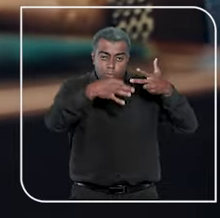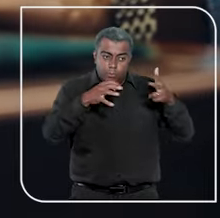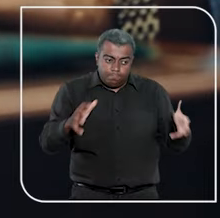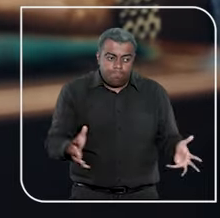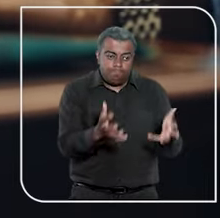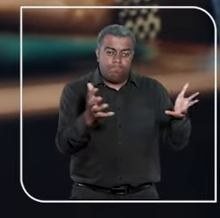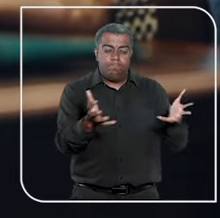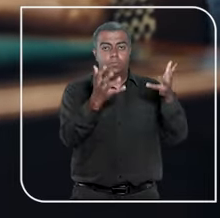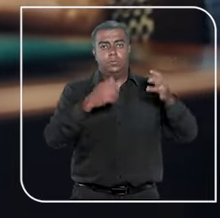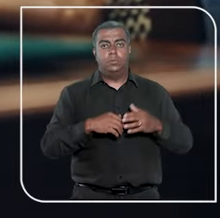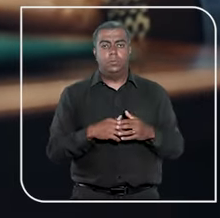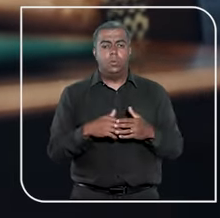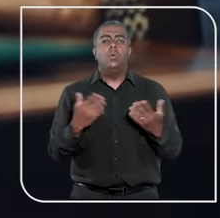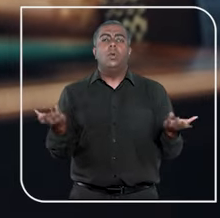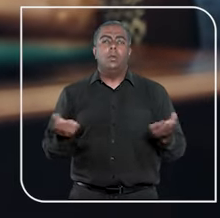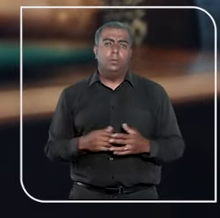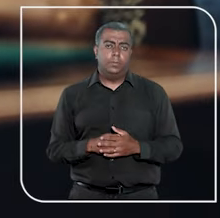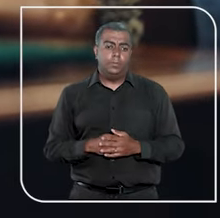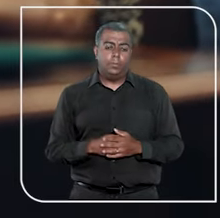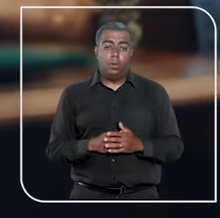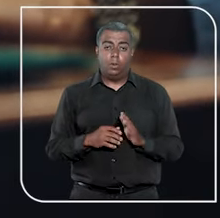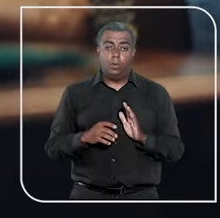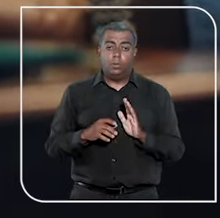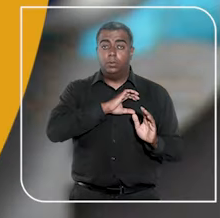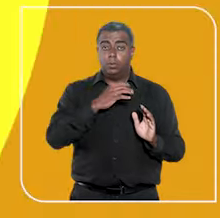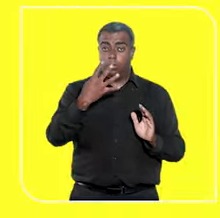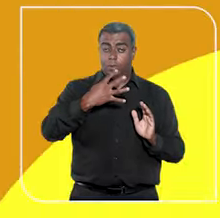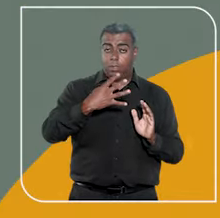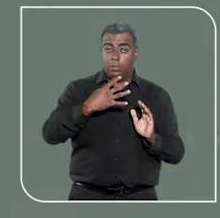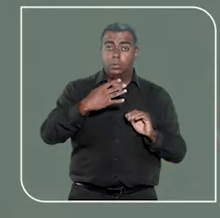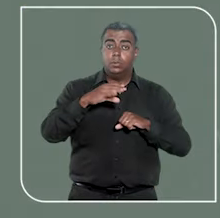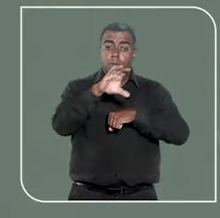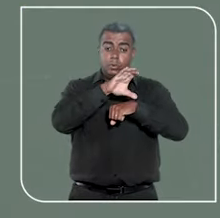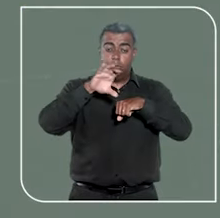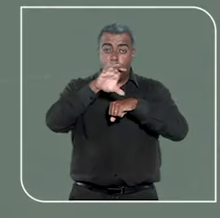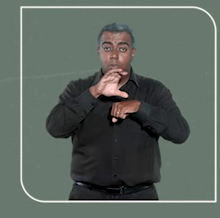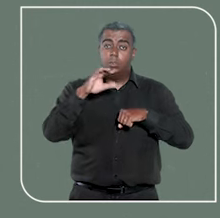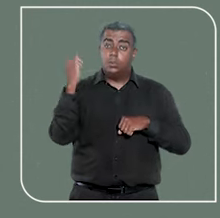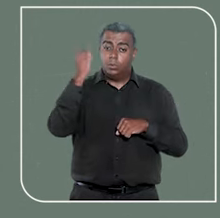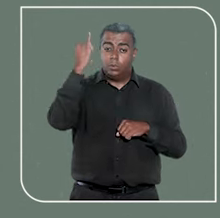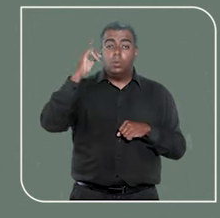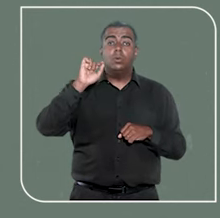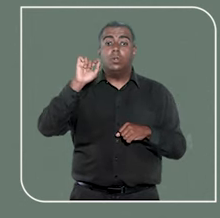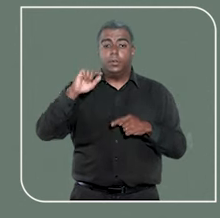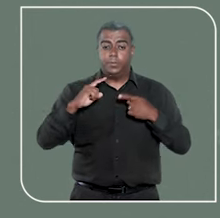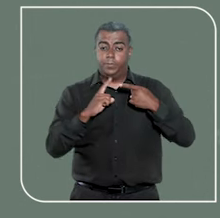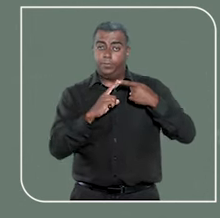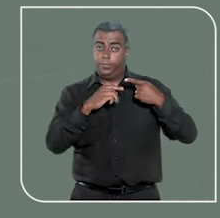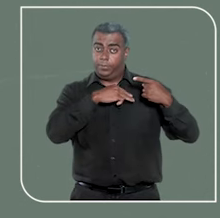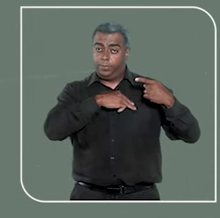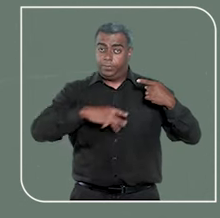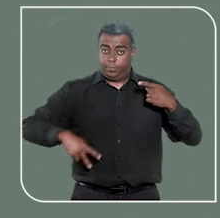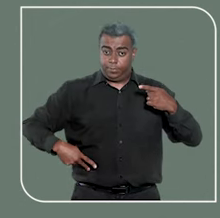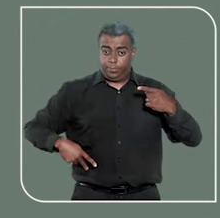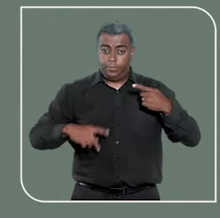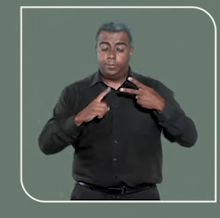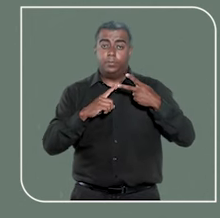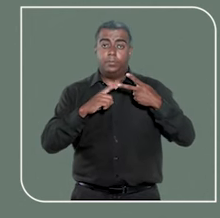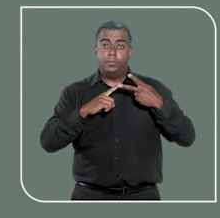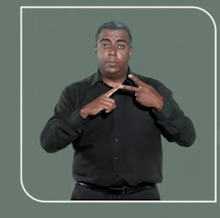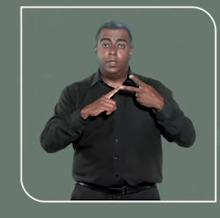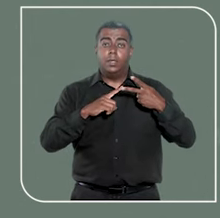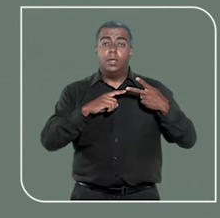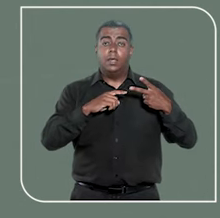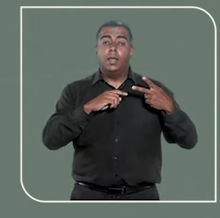provocar o poder judiciário. E quais são elas? As funções essenciais à justiça são o Ministério Público, a